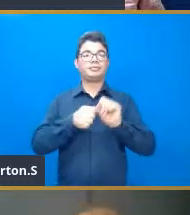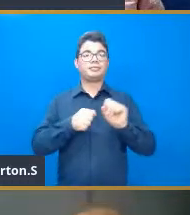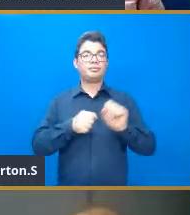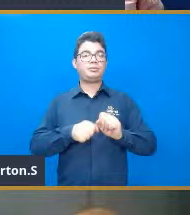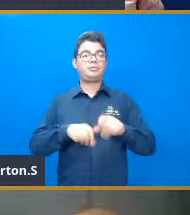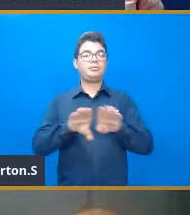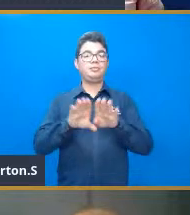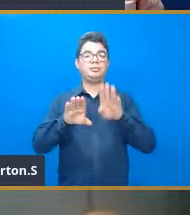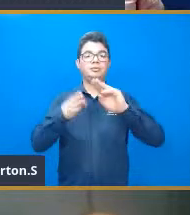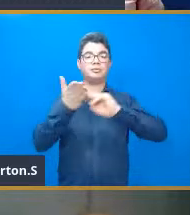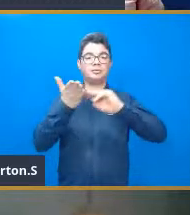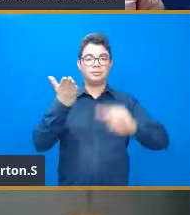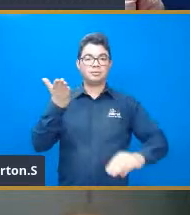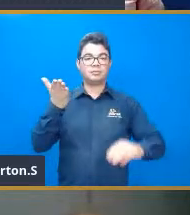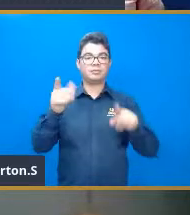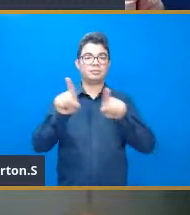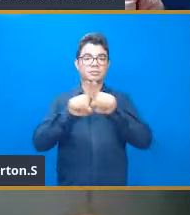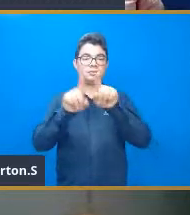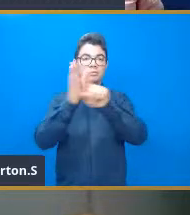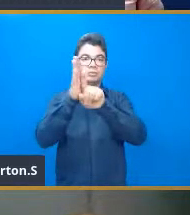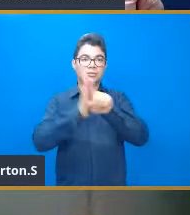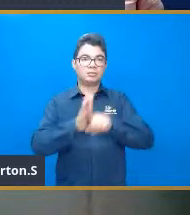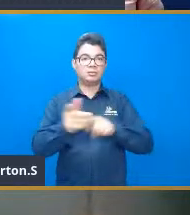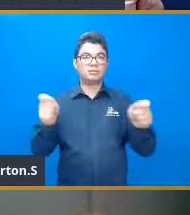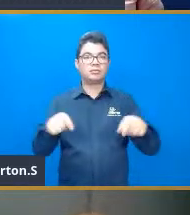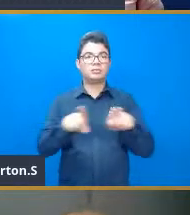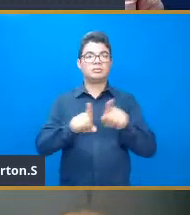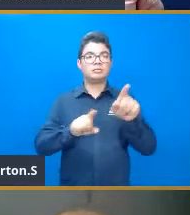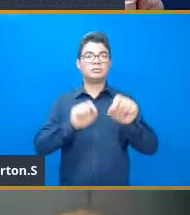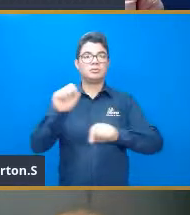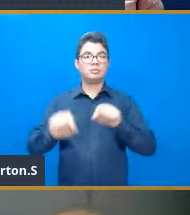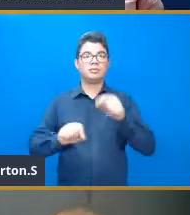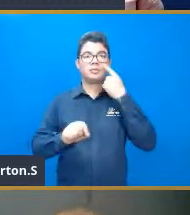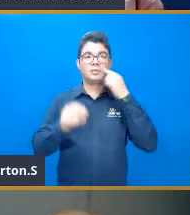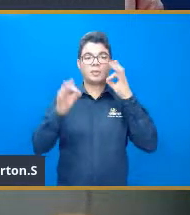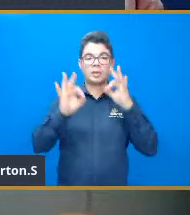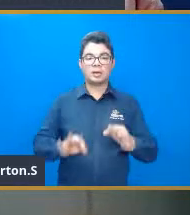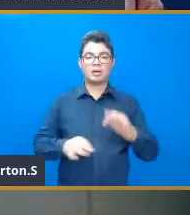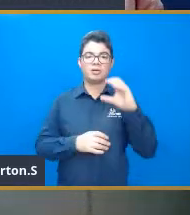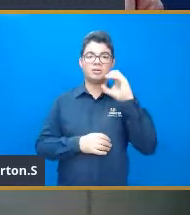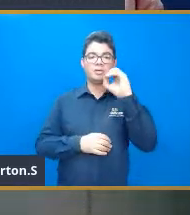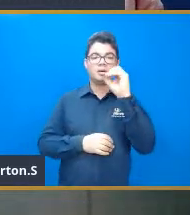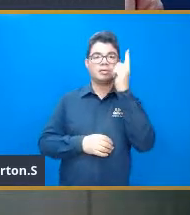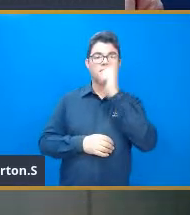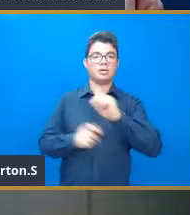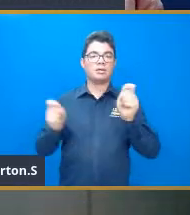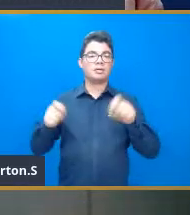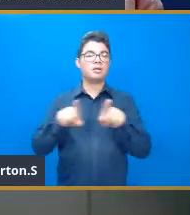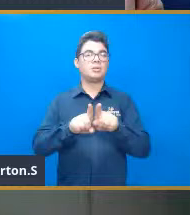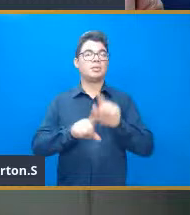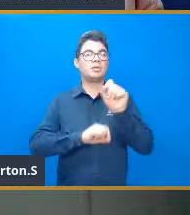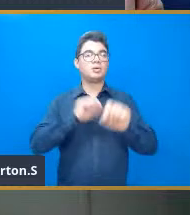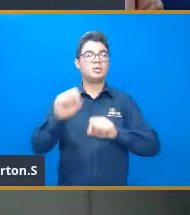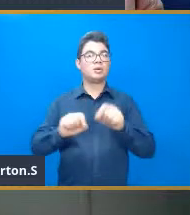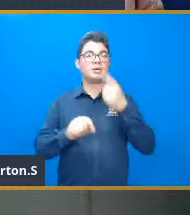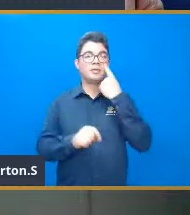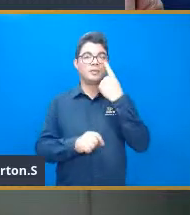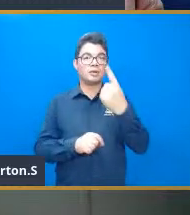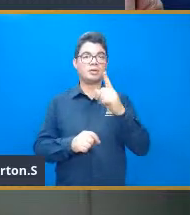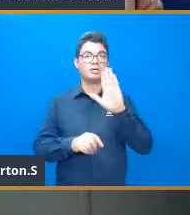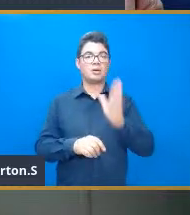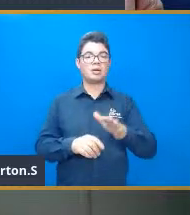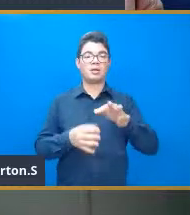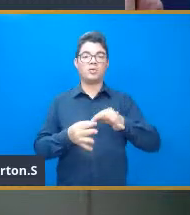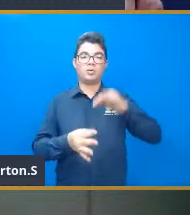método ali minimiza ali os erros, mas a gente tem que perceber que exatamente ali no zero, né? Ela considerou aqui como se tivesse uma altura